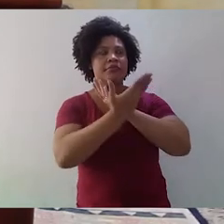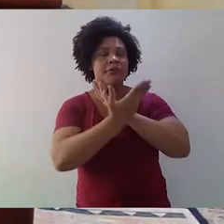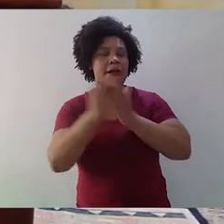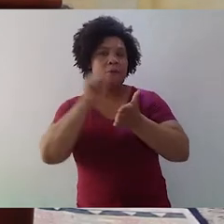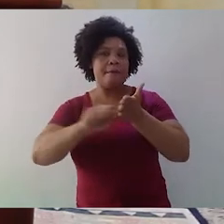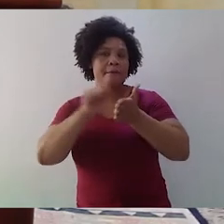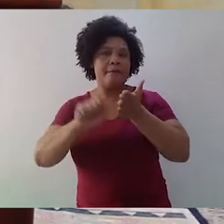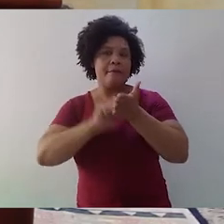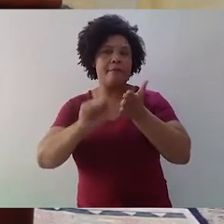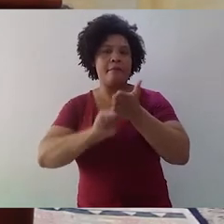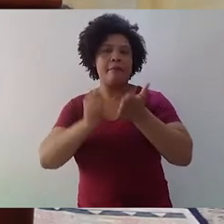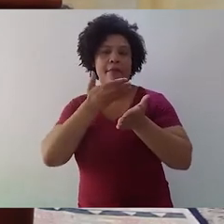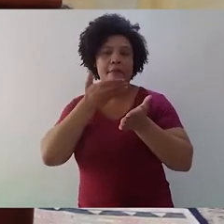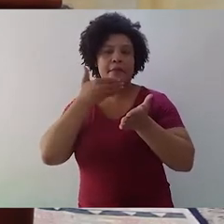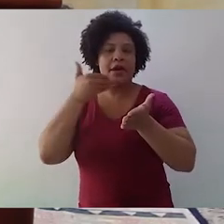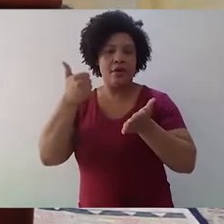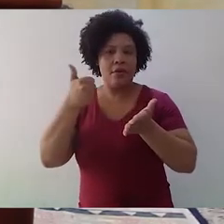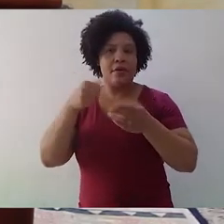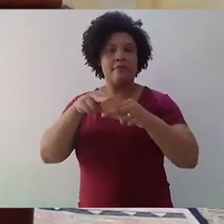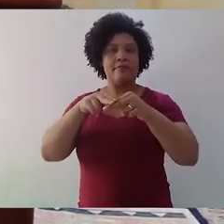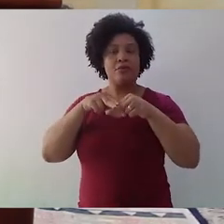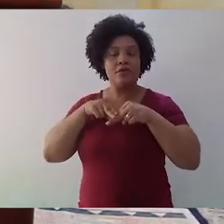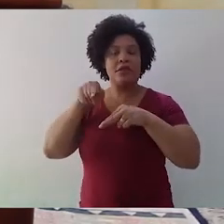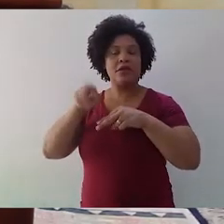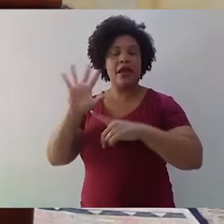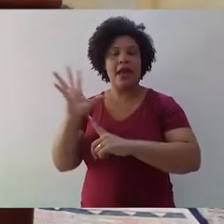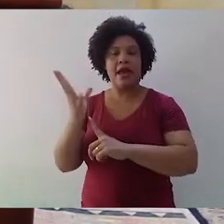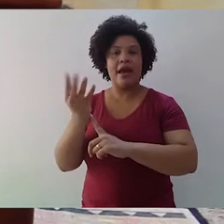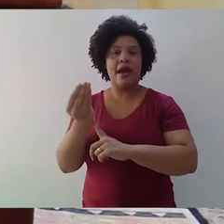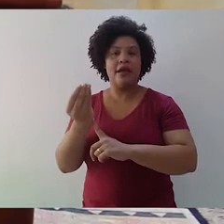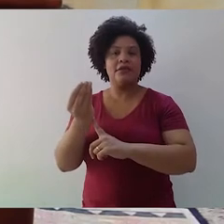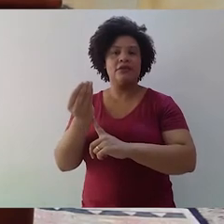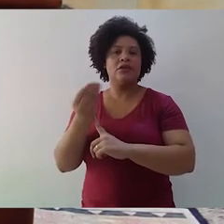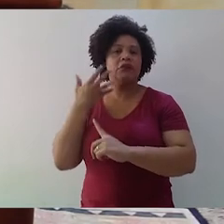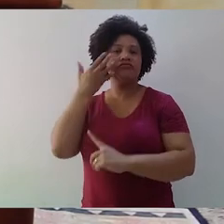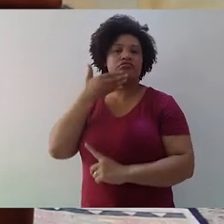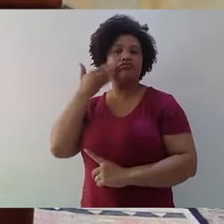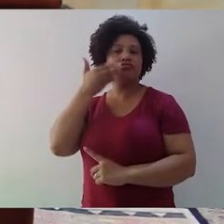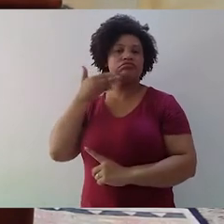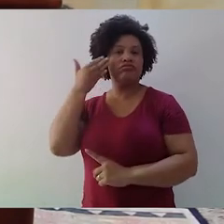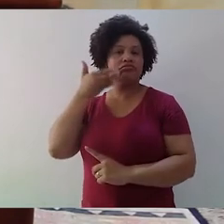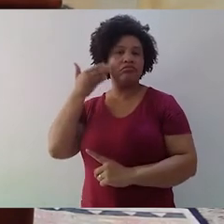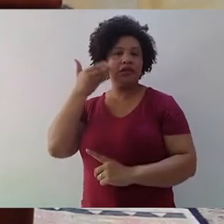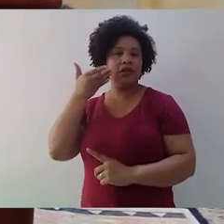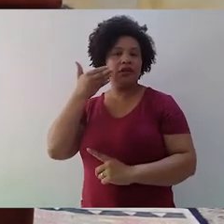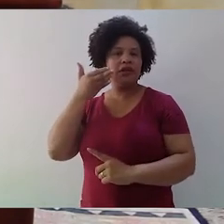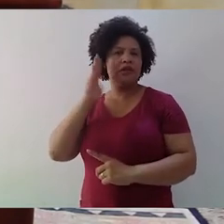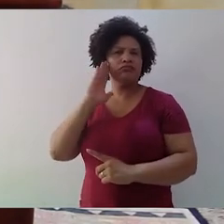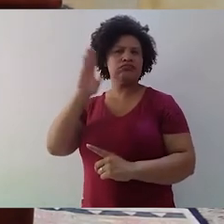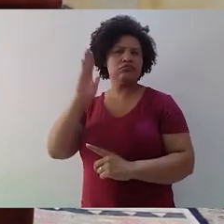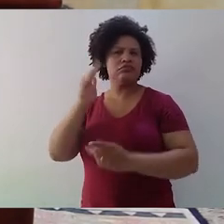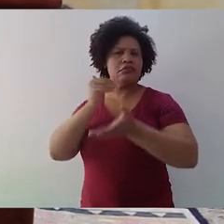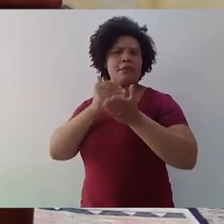obras melhores. A retórica, por excelência, é a arte da elaboração do discurso. Então, os princípios que